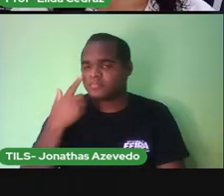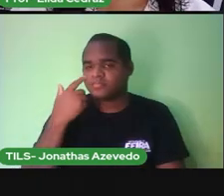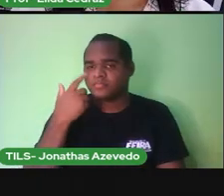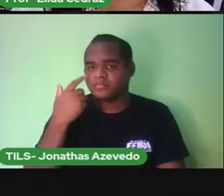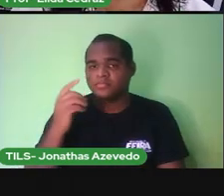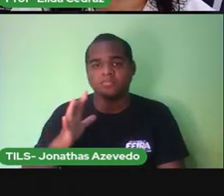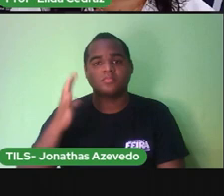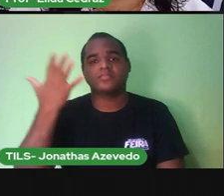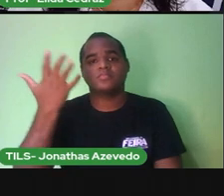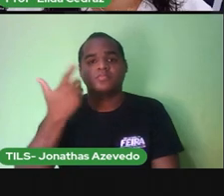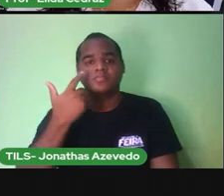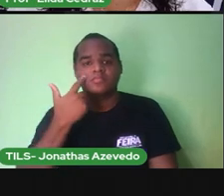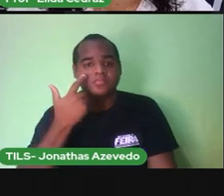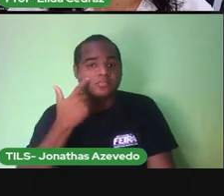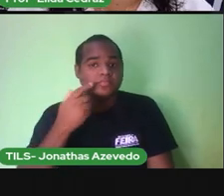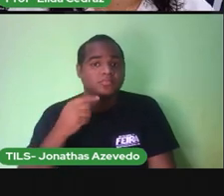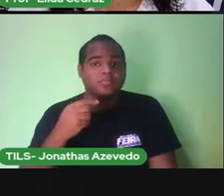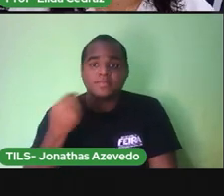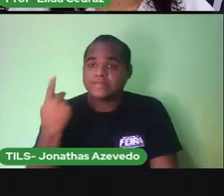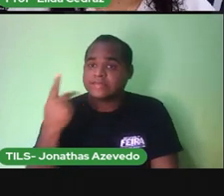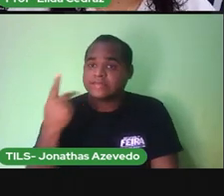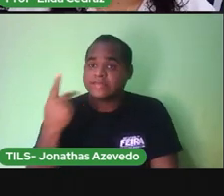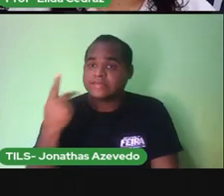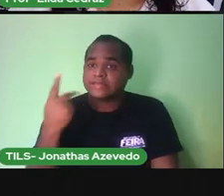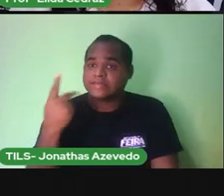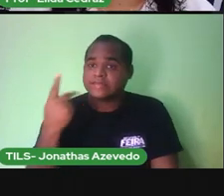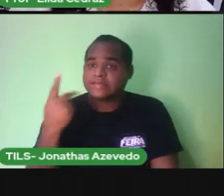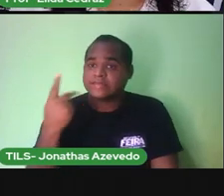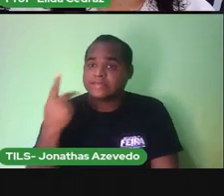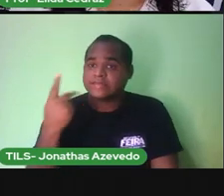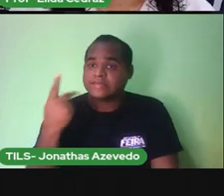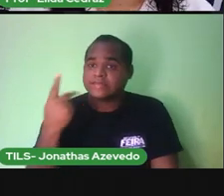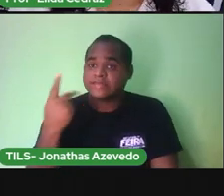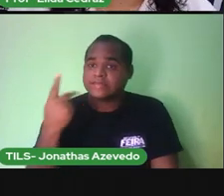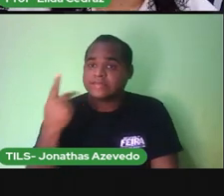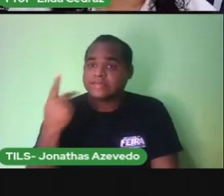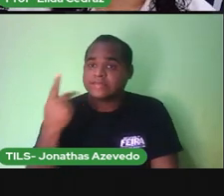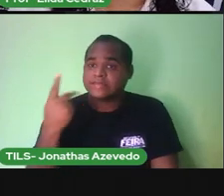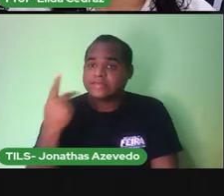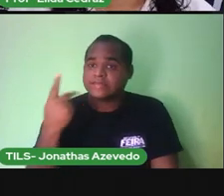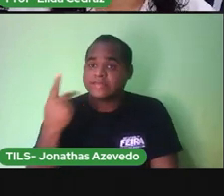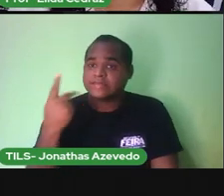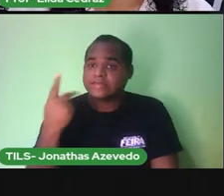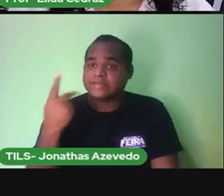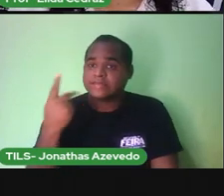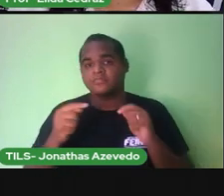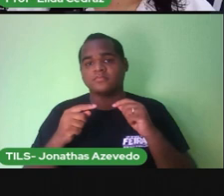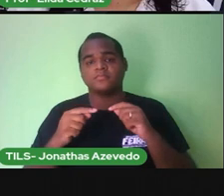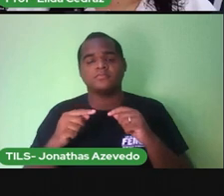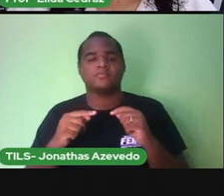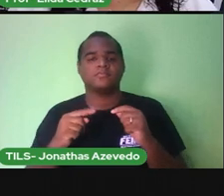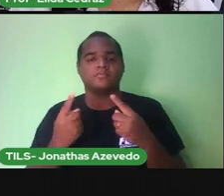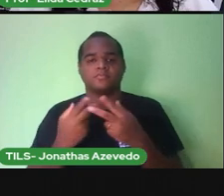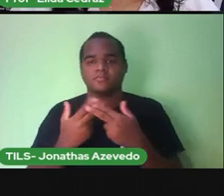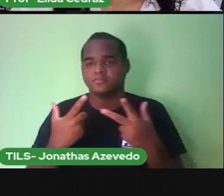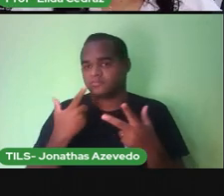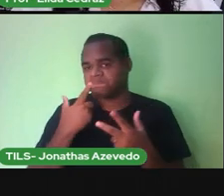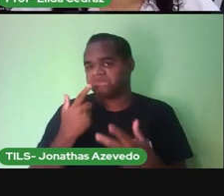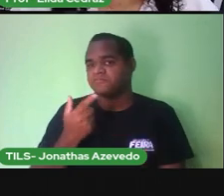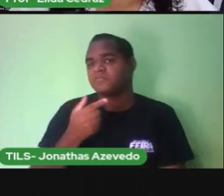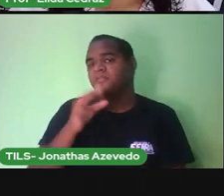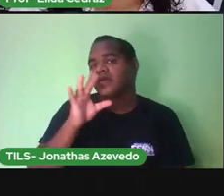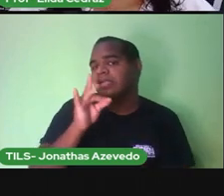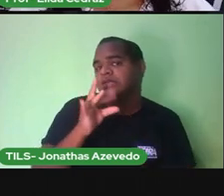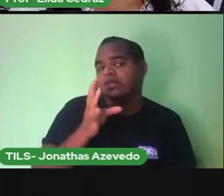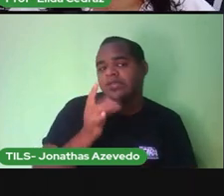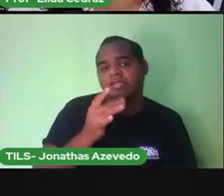ia buscar mais reforço. Tanto corria que lhe deu sede e ele resolveu ir